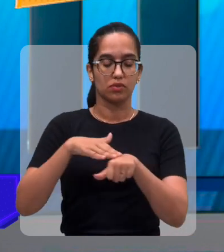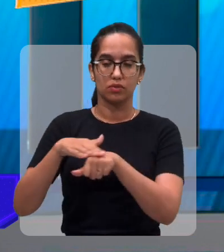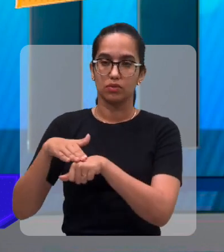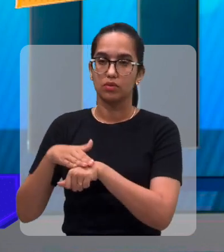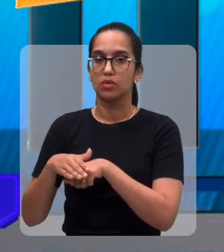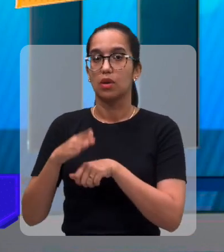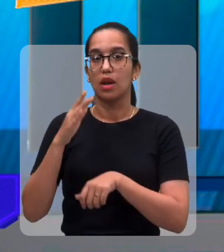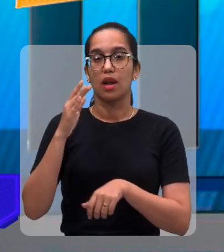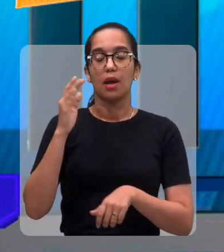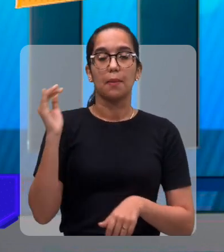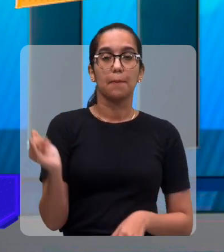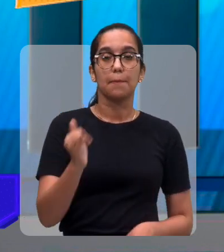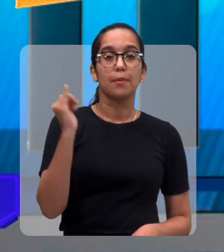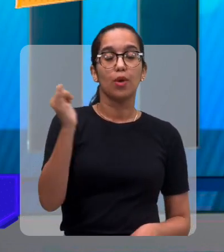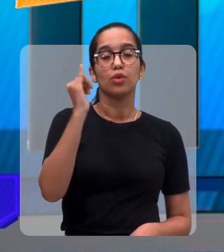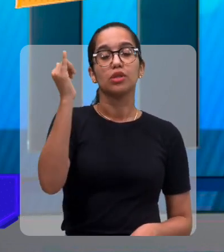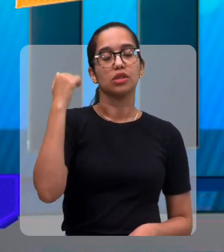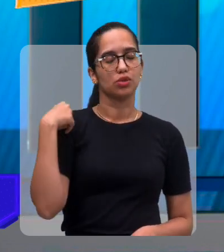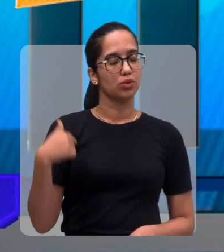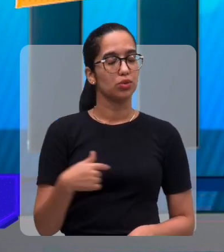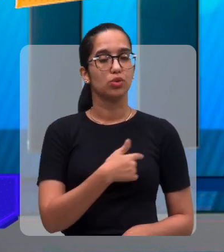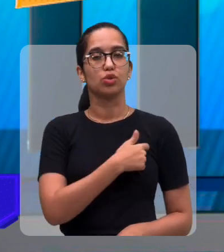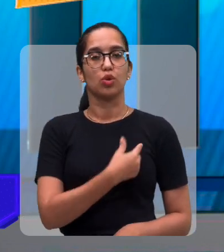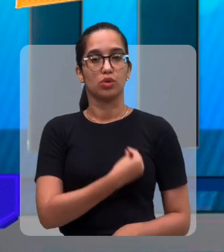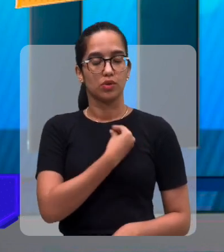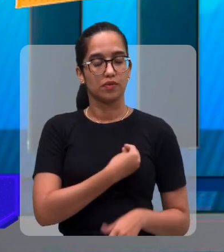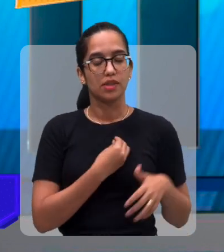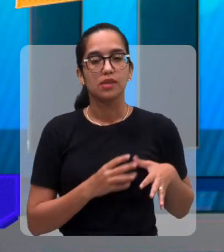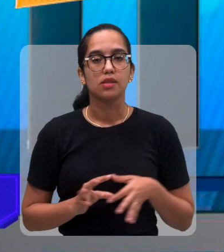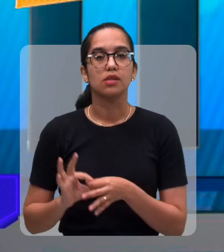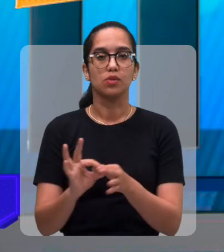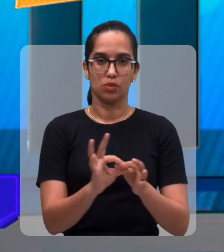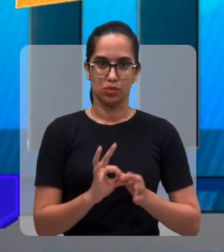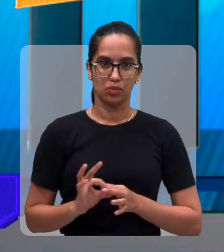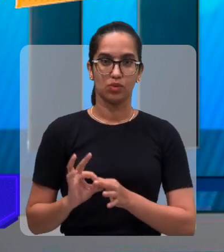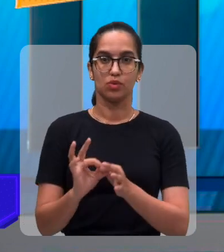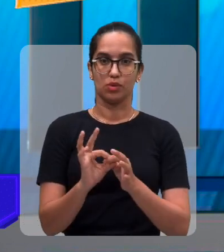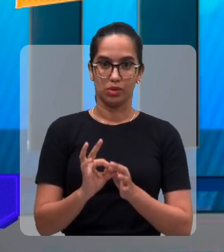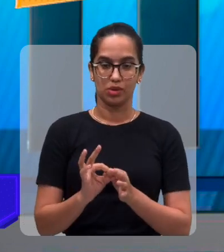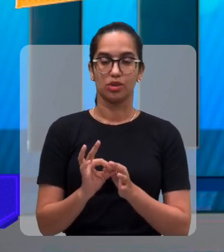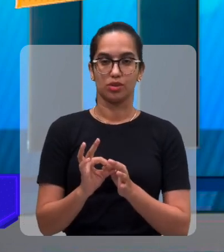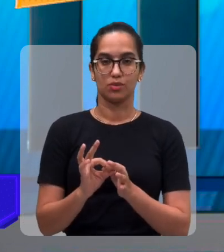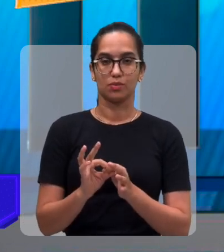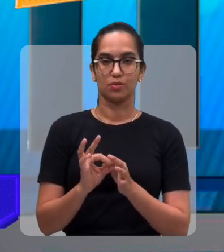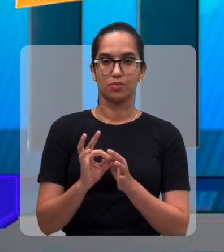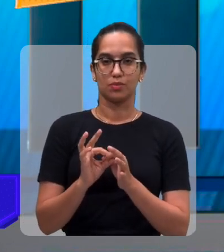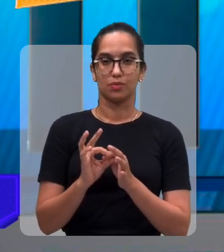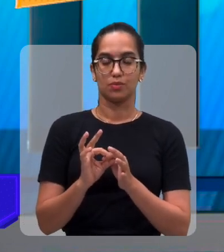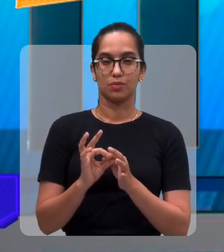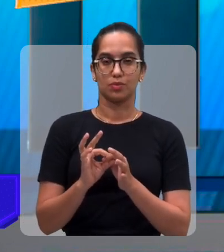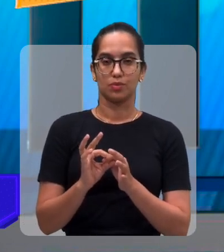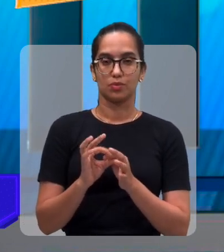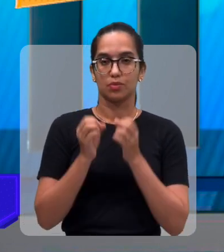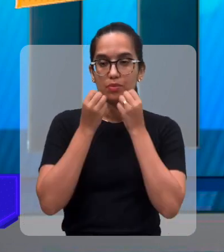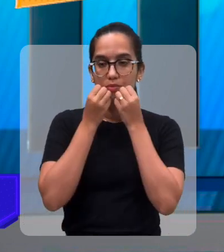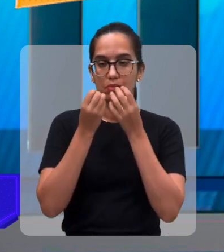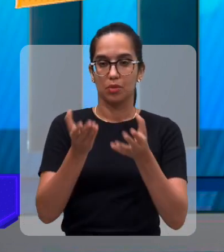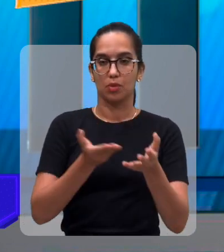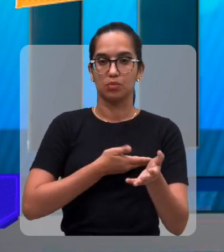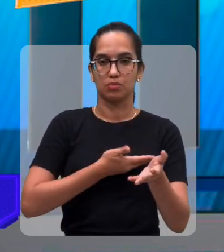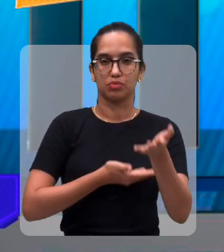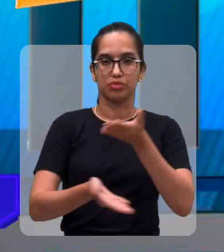conversar, o importante é que a gente possa estar unidos, né? Nesse bem, né? Que é a